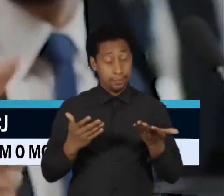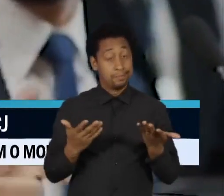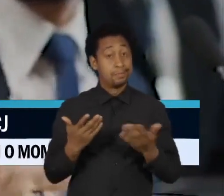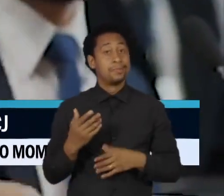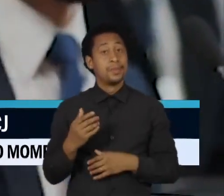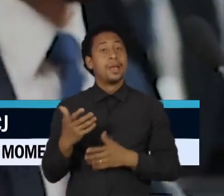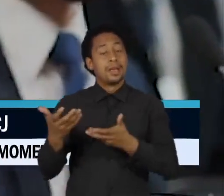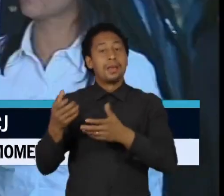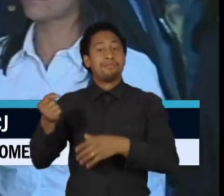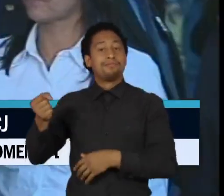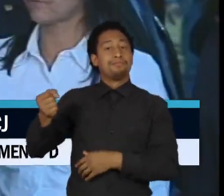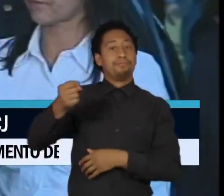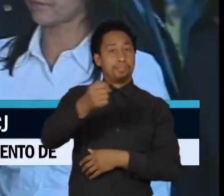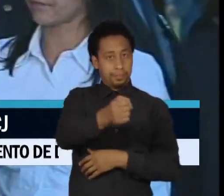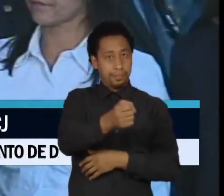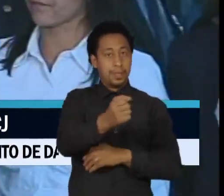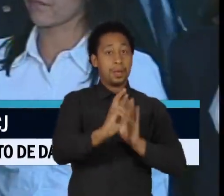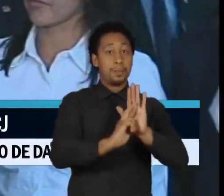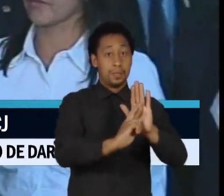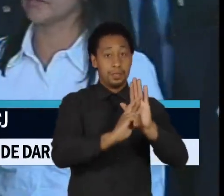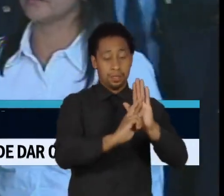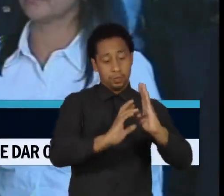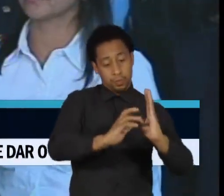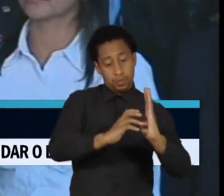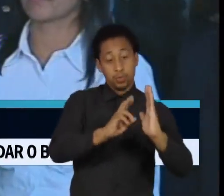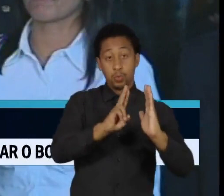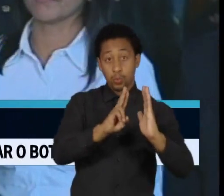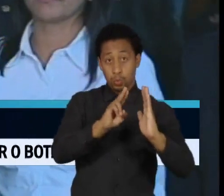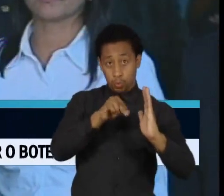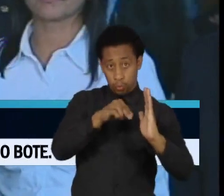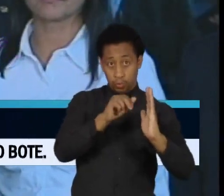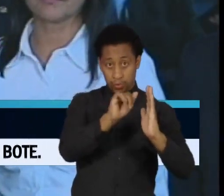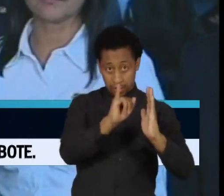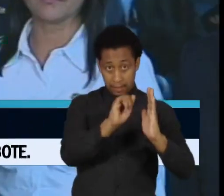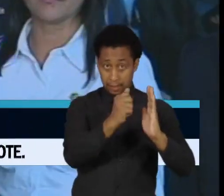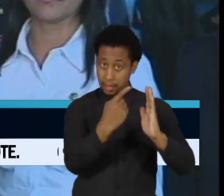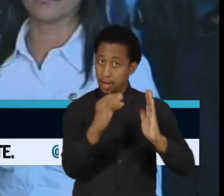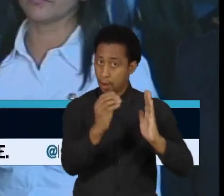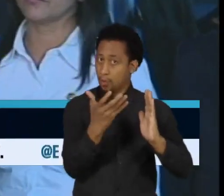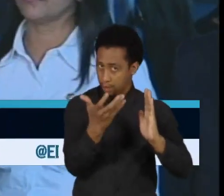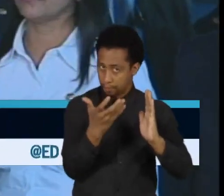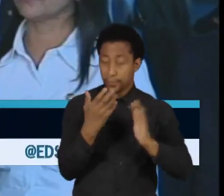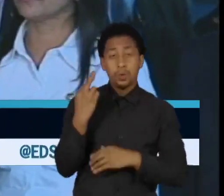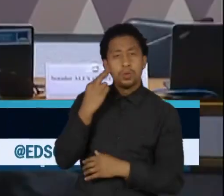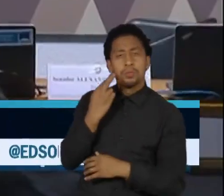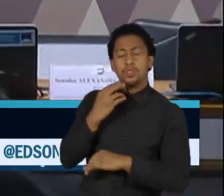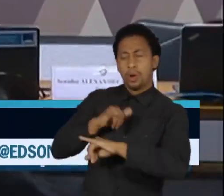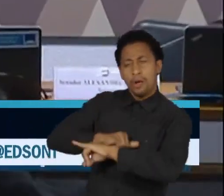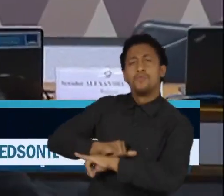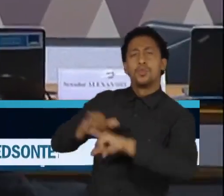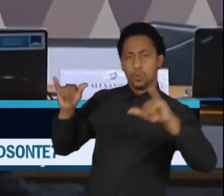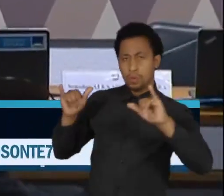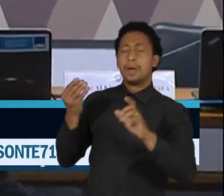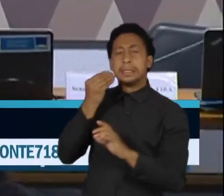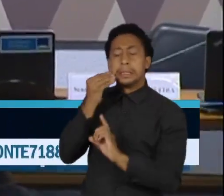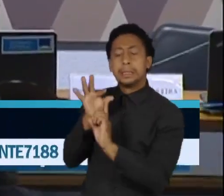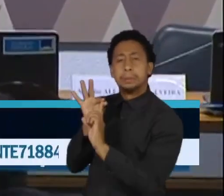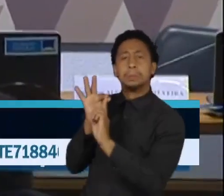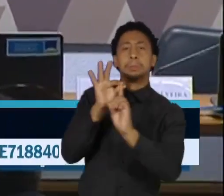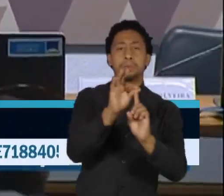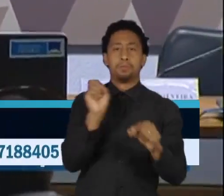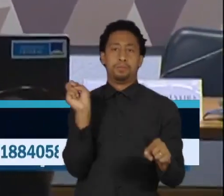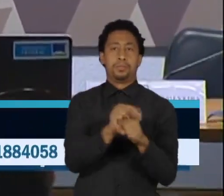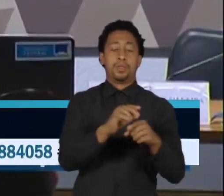caso, o União Brasil. Ontem, logo após ser reeleito, Rodrigo Pacheco confirmou a movimentação e não descartou a